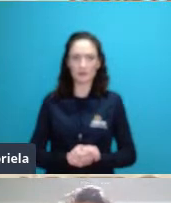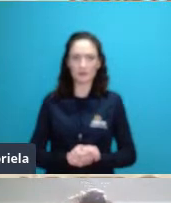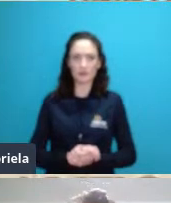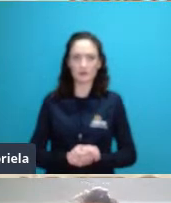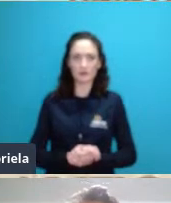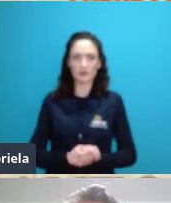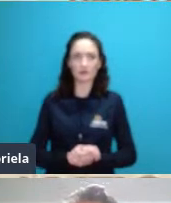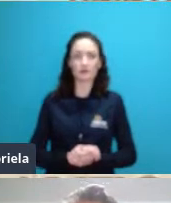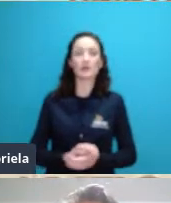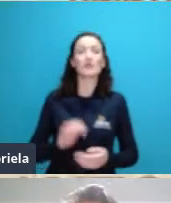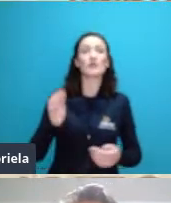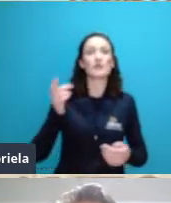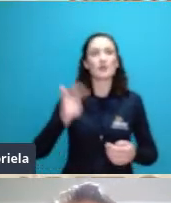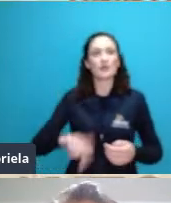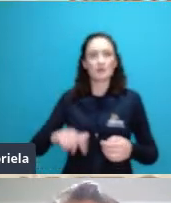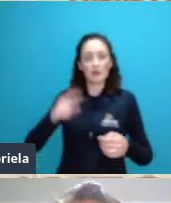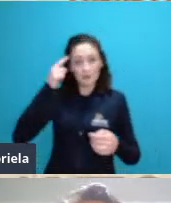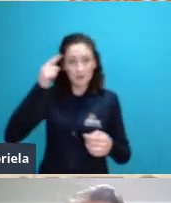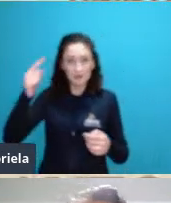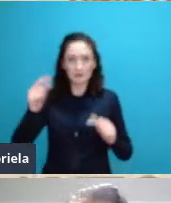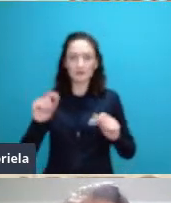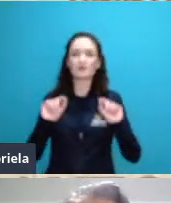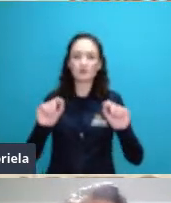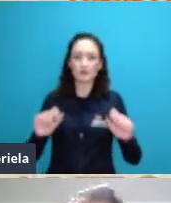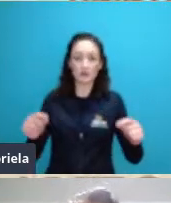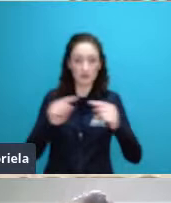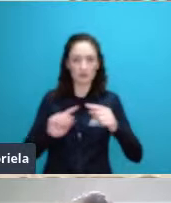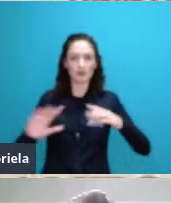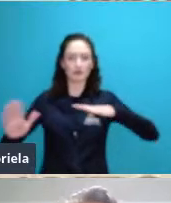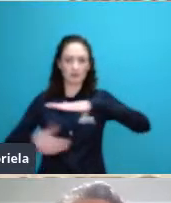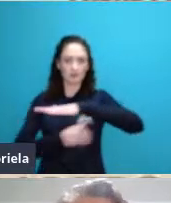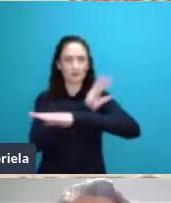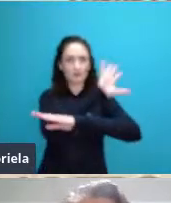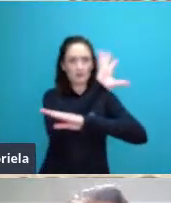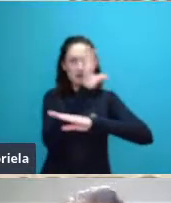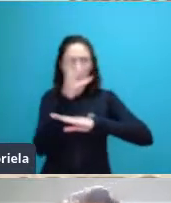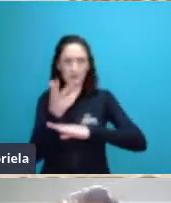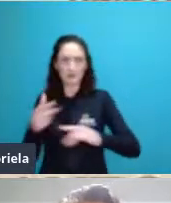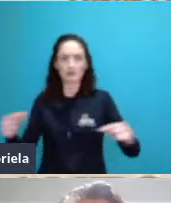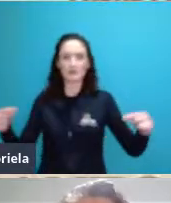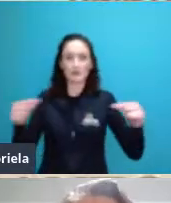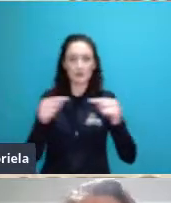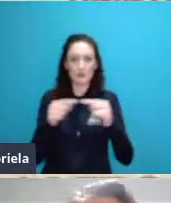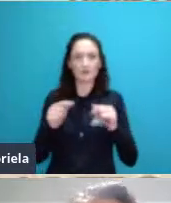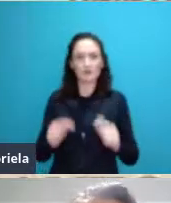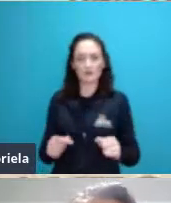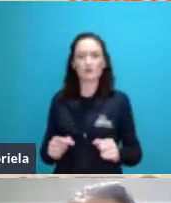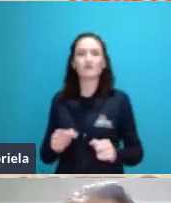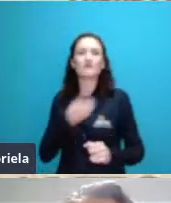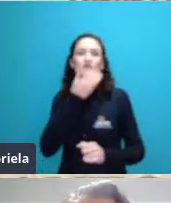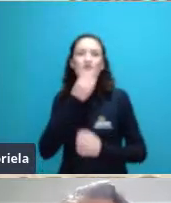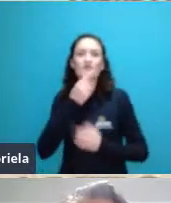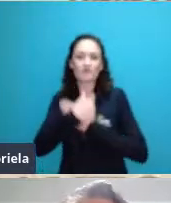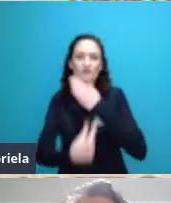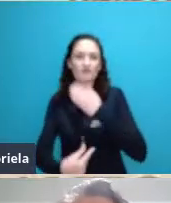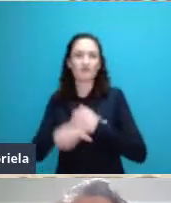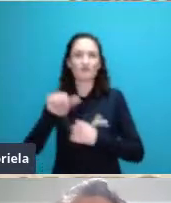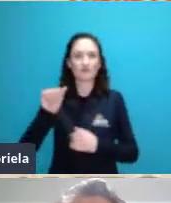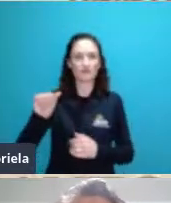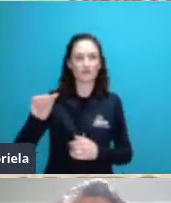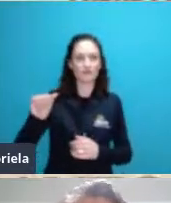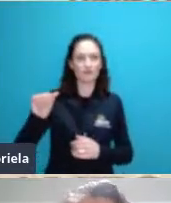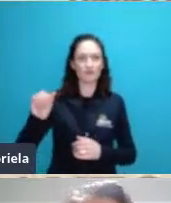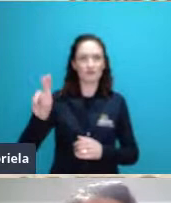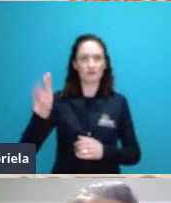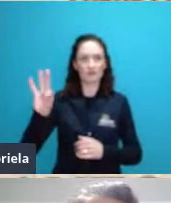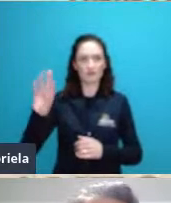um outro ecólogo de um outro biólogo um botânico que foi o Arthur Tansley Arthur Tansley que viveu aí foi contemporâneo